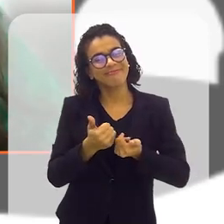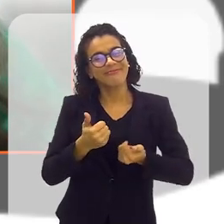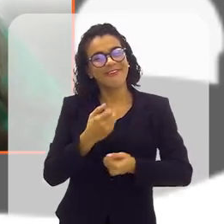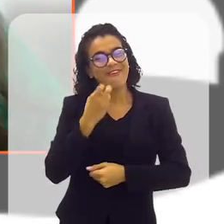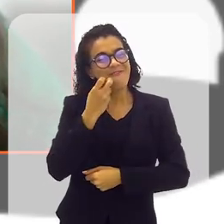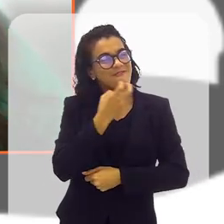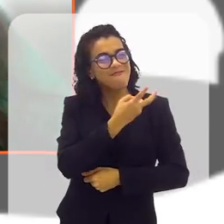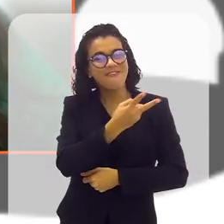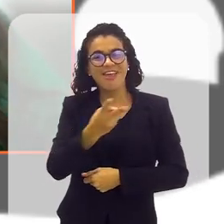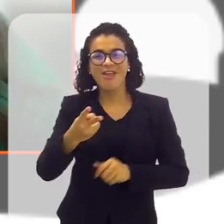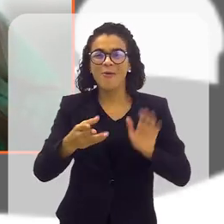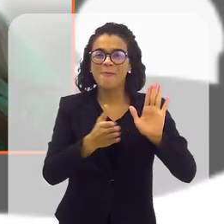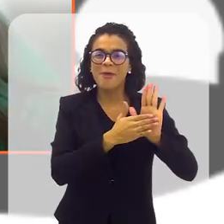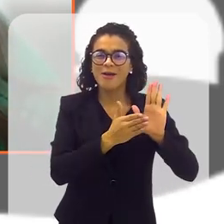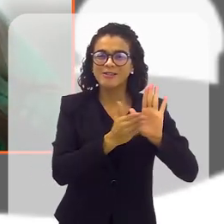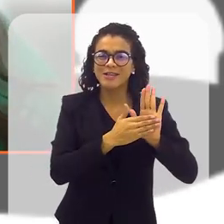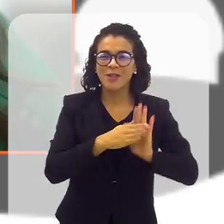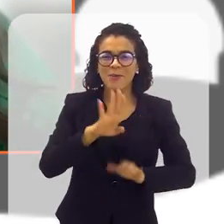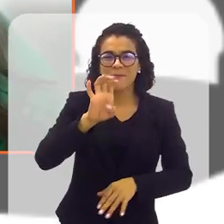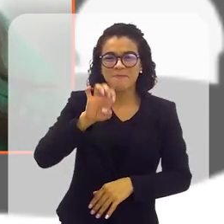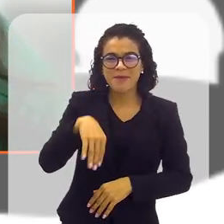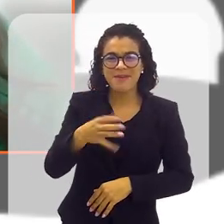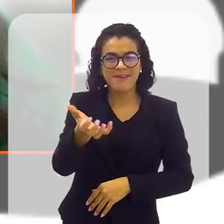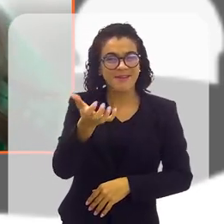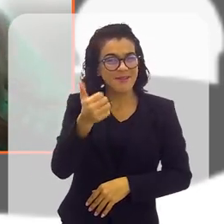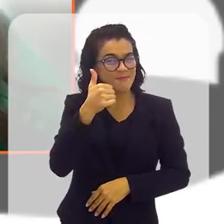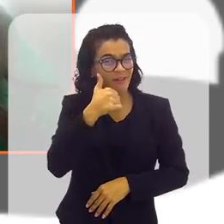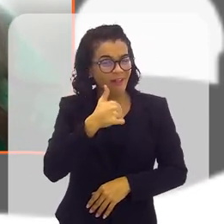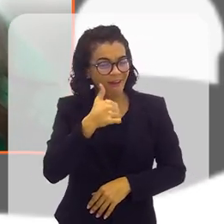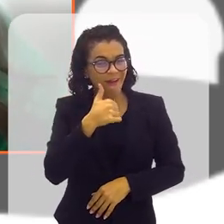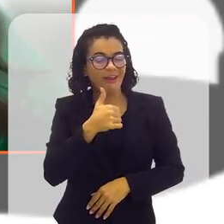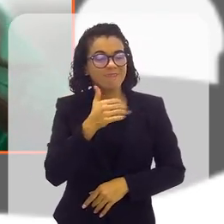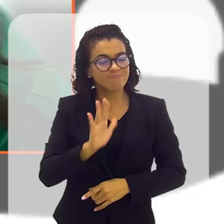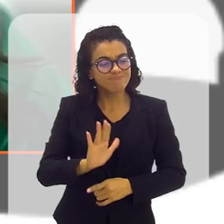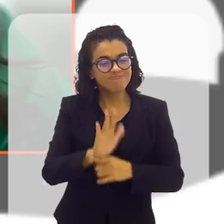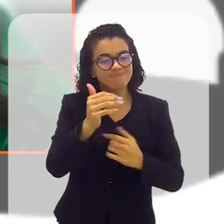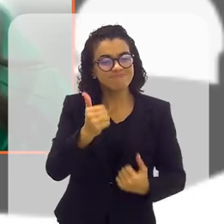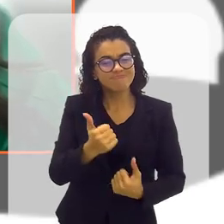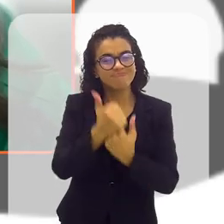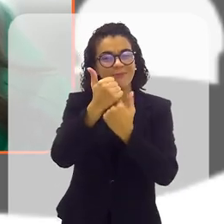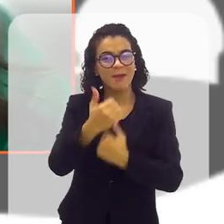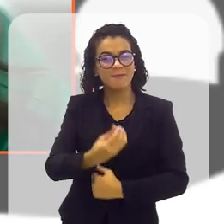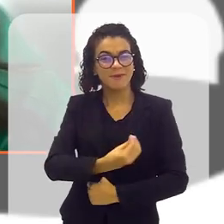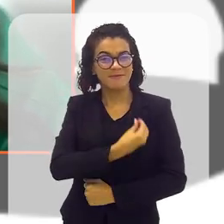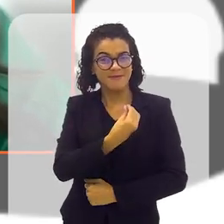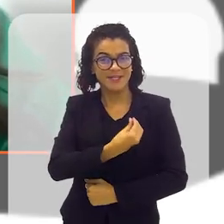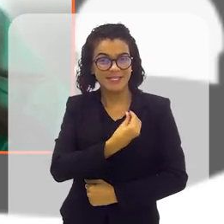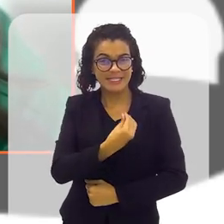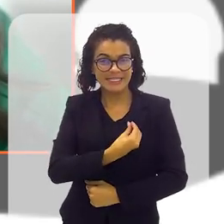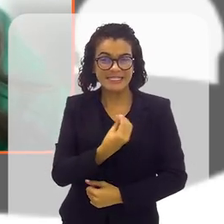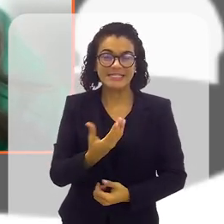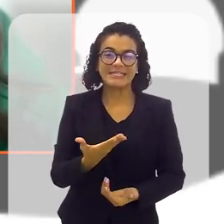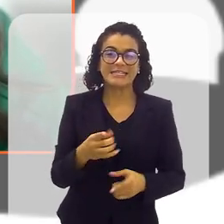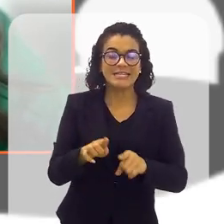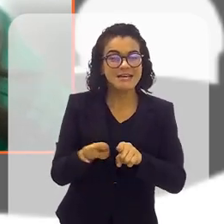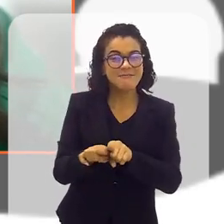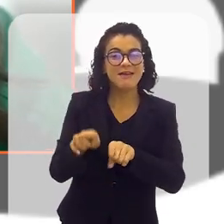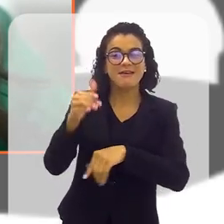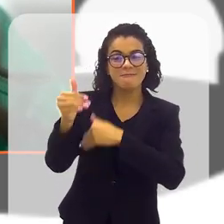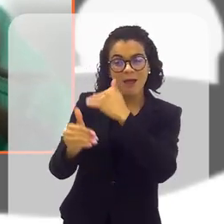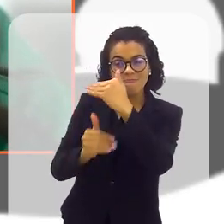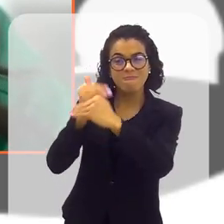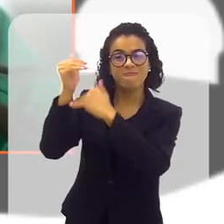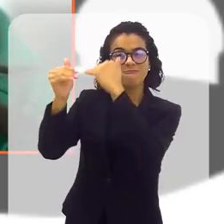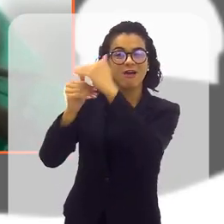o tanto que o Bem Querer Mulher realmente ajuda e contribui para a vida, né, para o